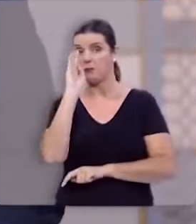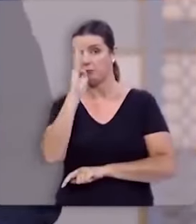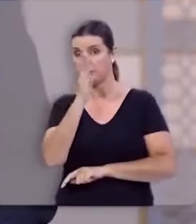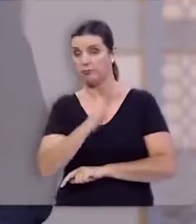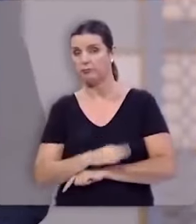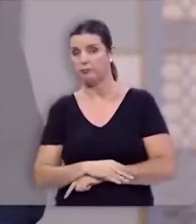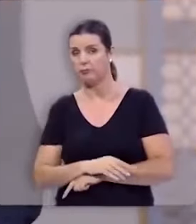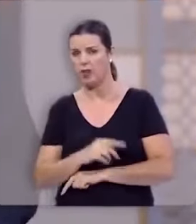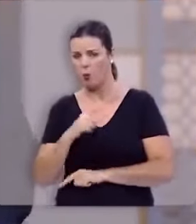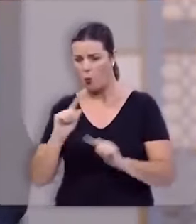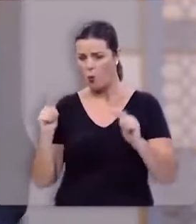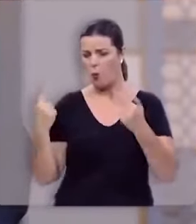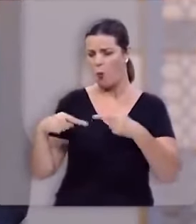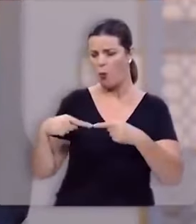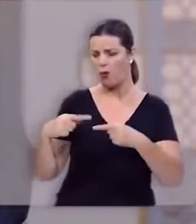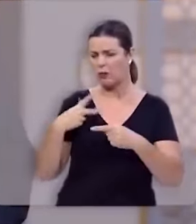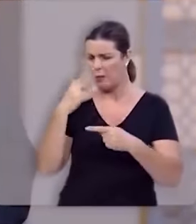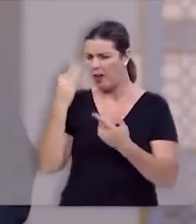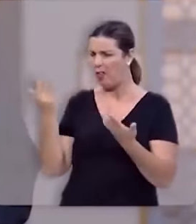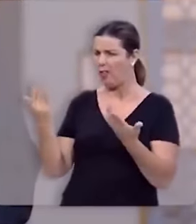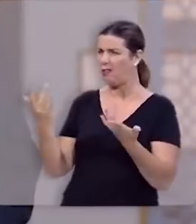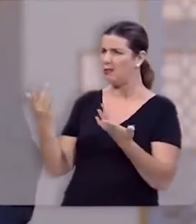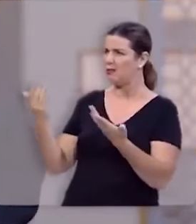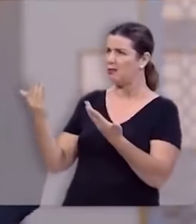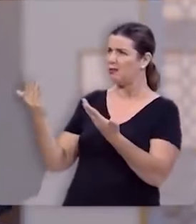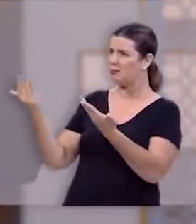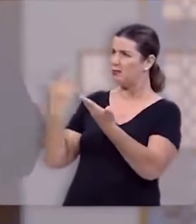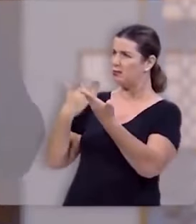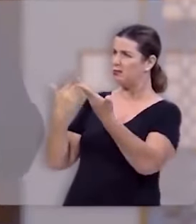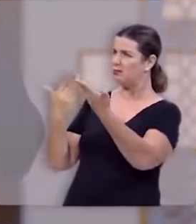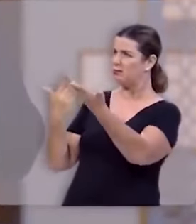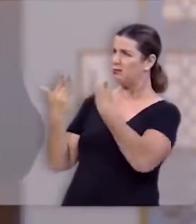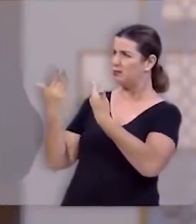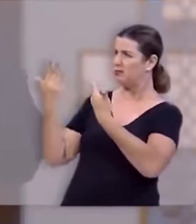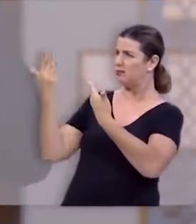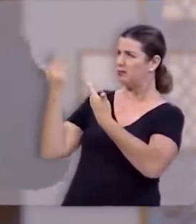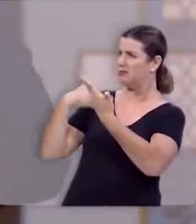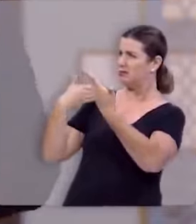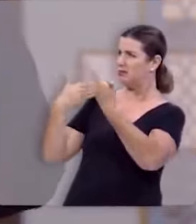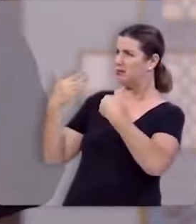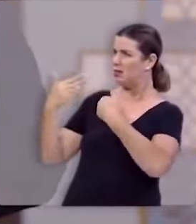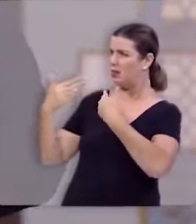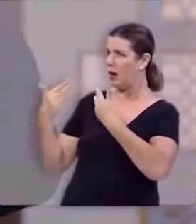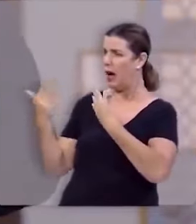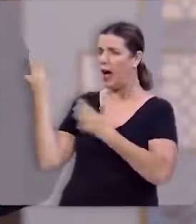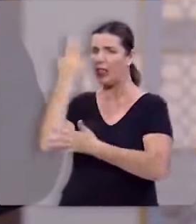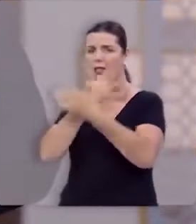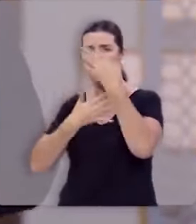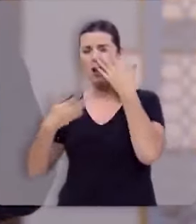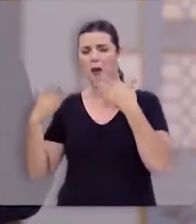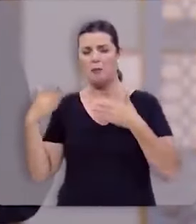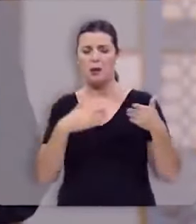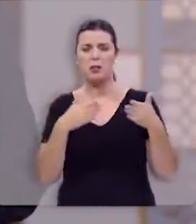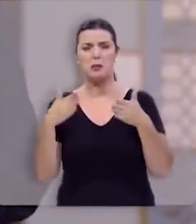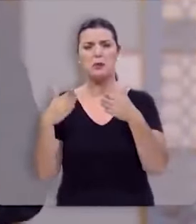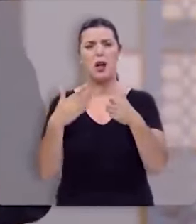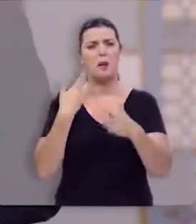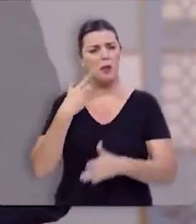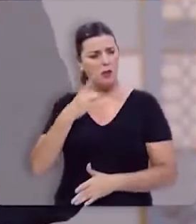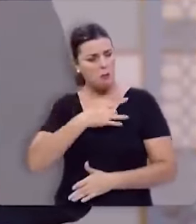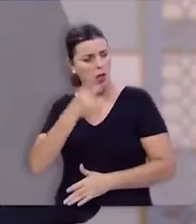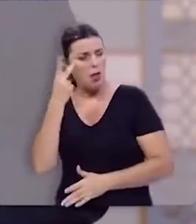afronta você intimida você se interpõe no seu caminho para assustar você